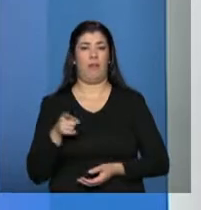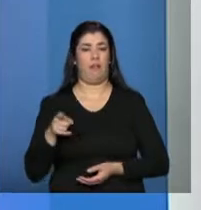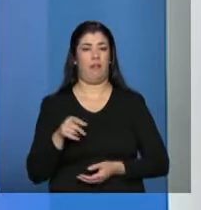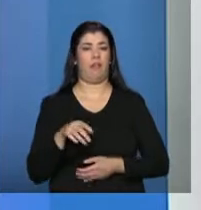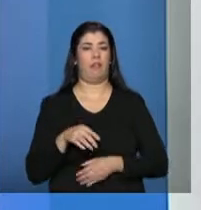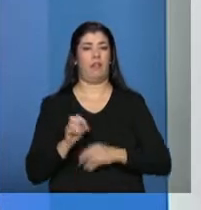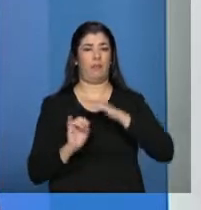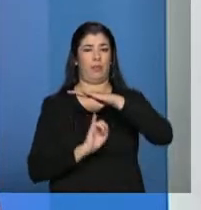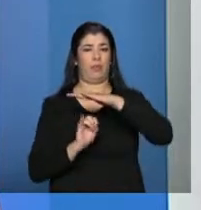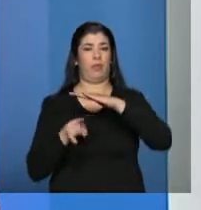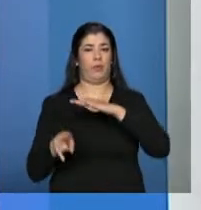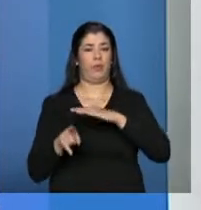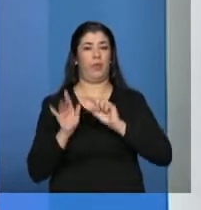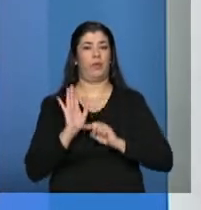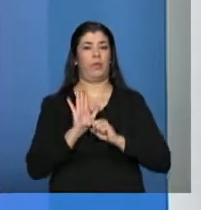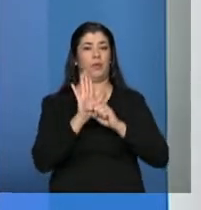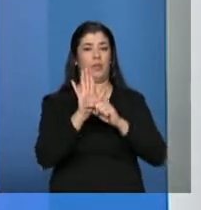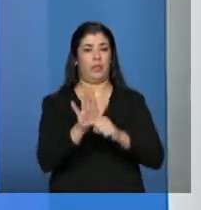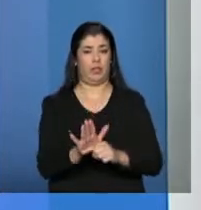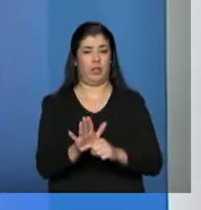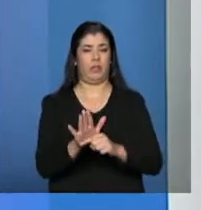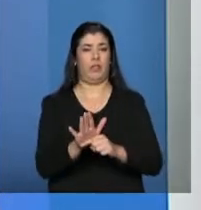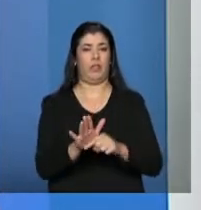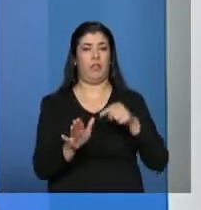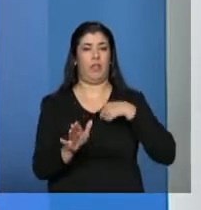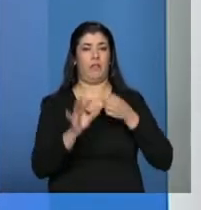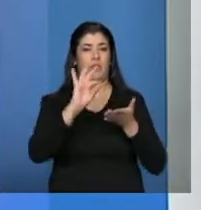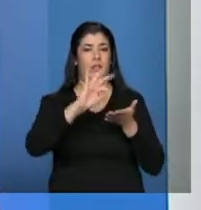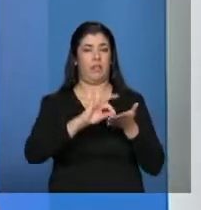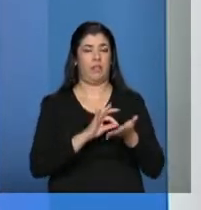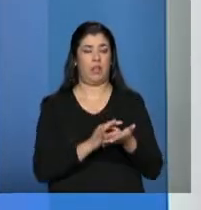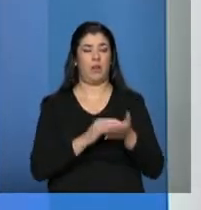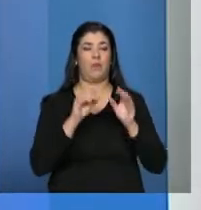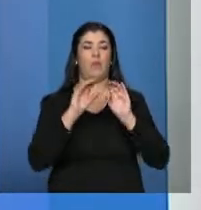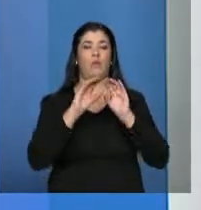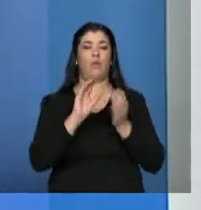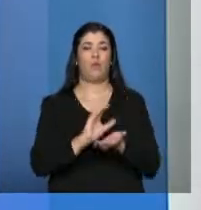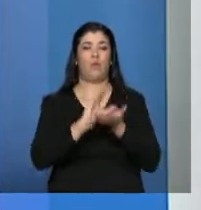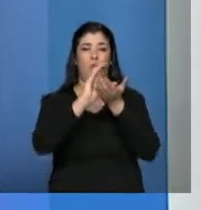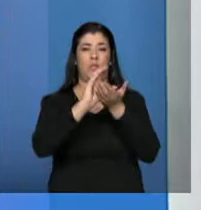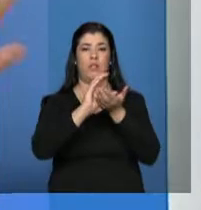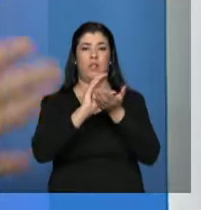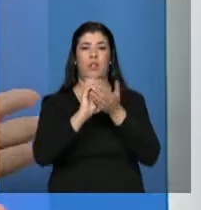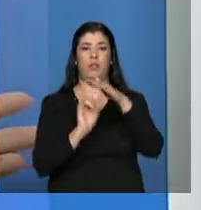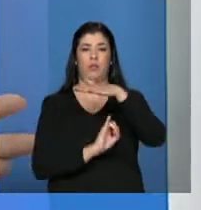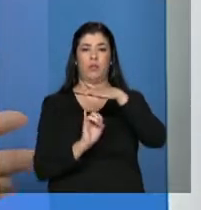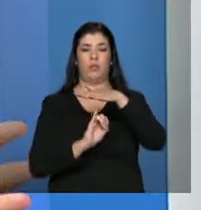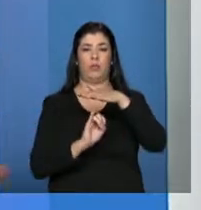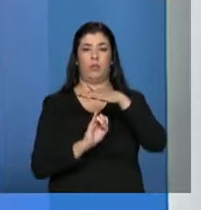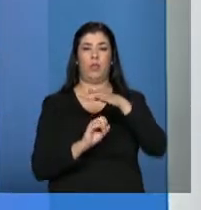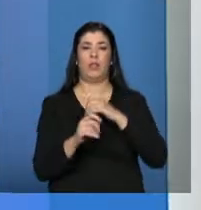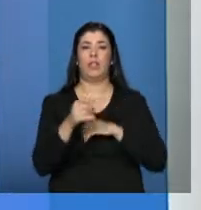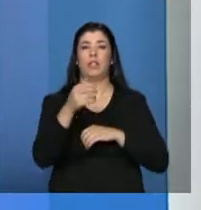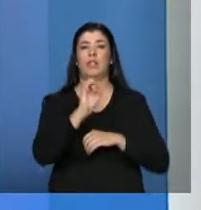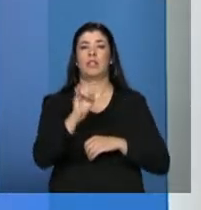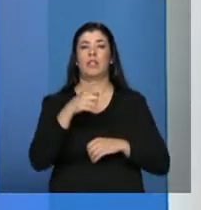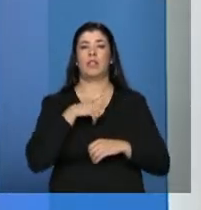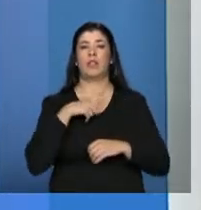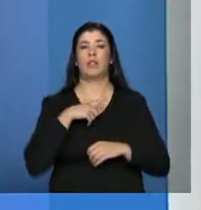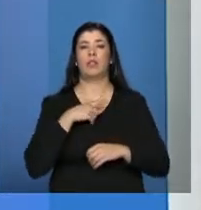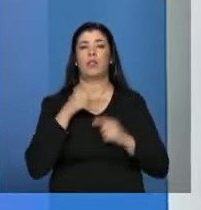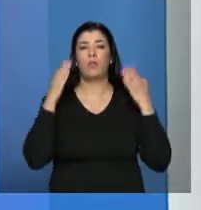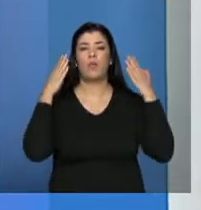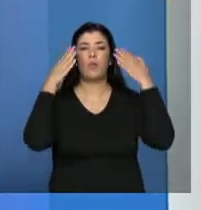preponderância é de assistência, eu inscrevo no conselho a entidade. Se eu sou preponderante de outra área, eu posso ter algum